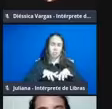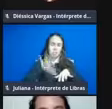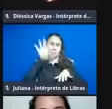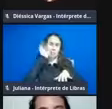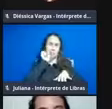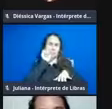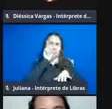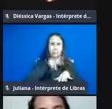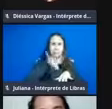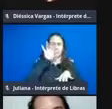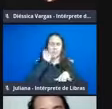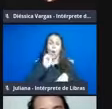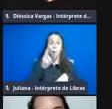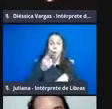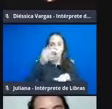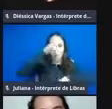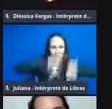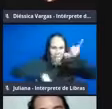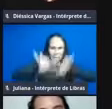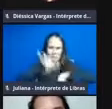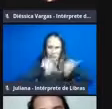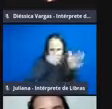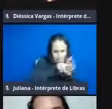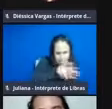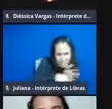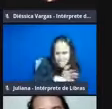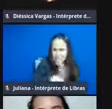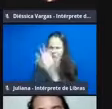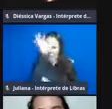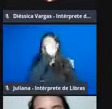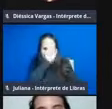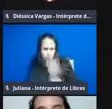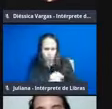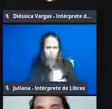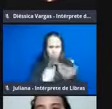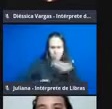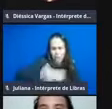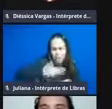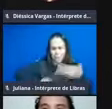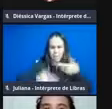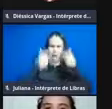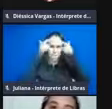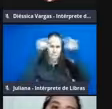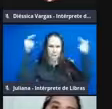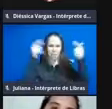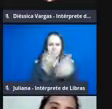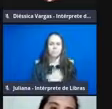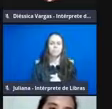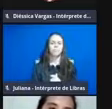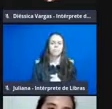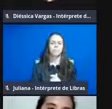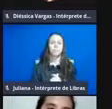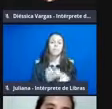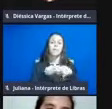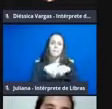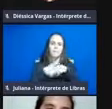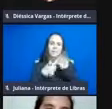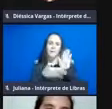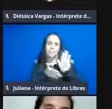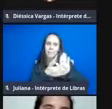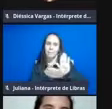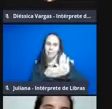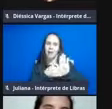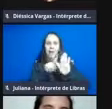tem que ser um lugar de mobilizar saberes, de pesquisar junto, de aprender, de conhecer. E com isso, então, a gente propôs as atividades